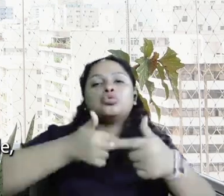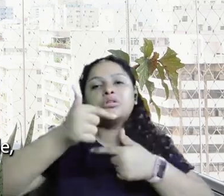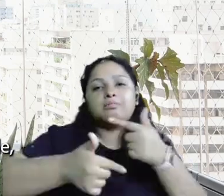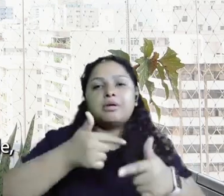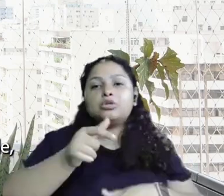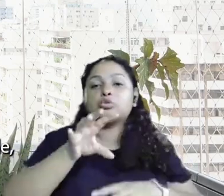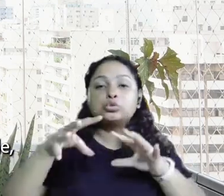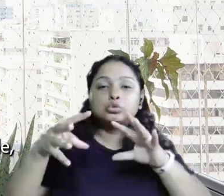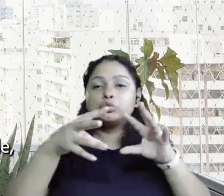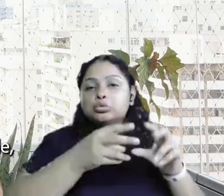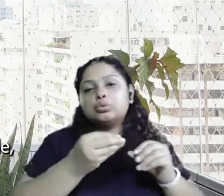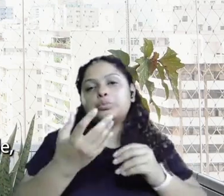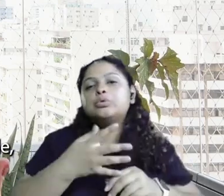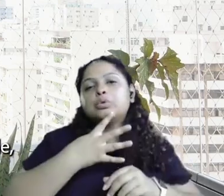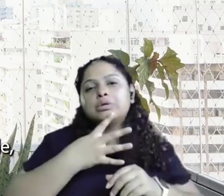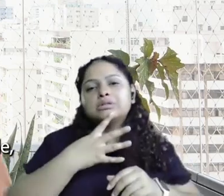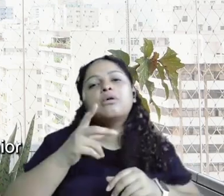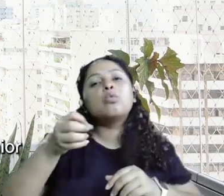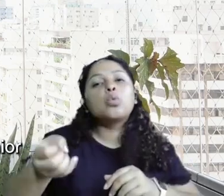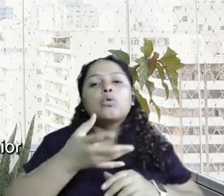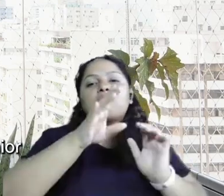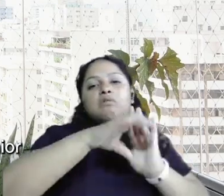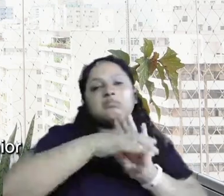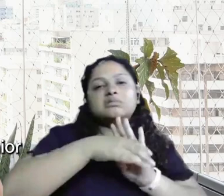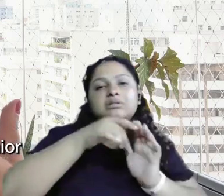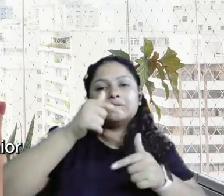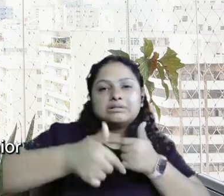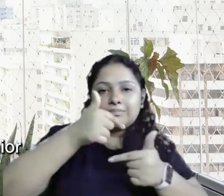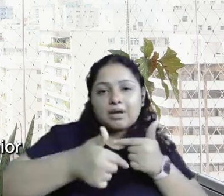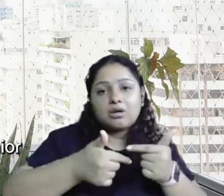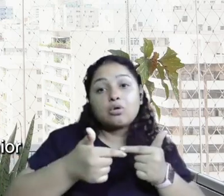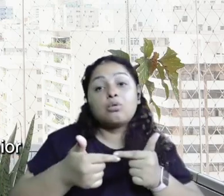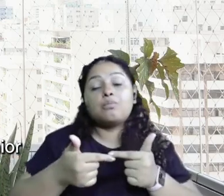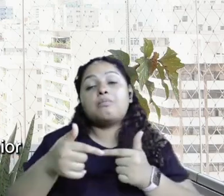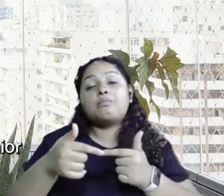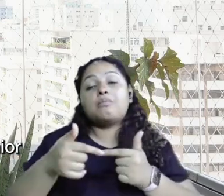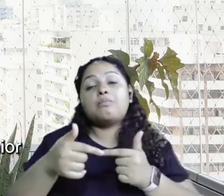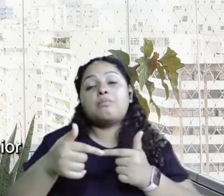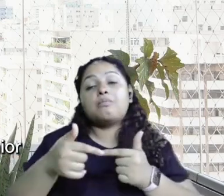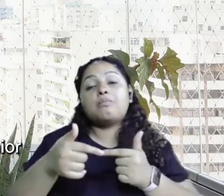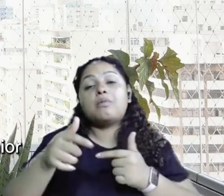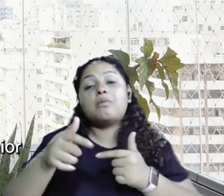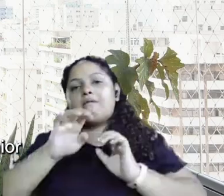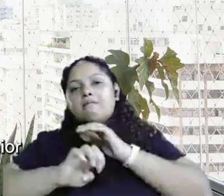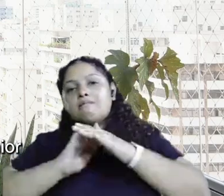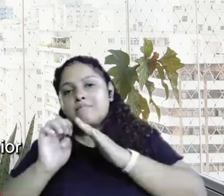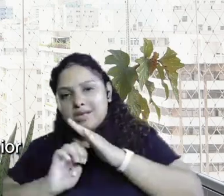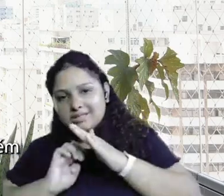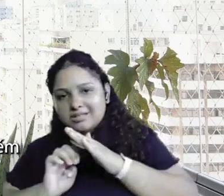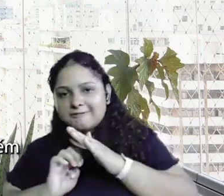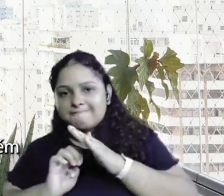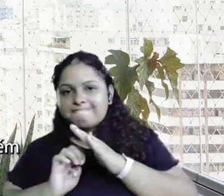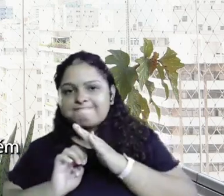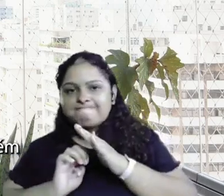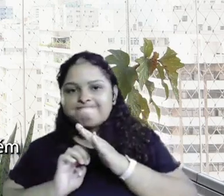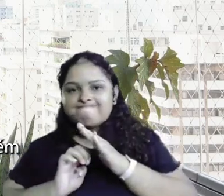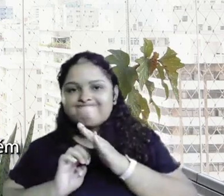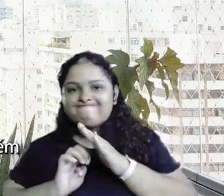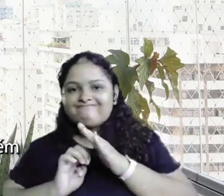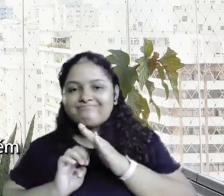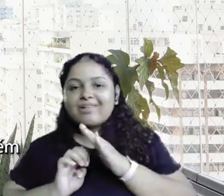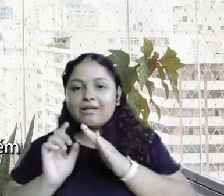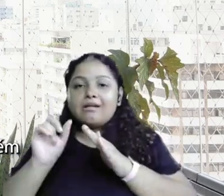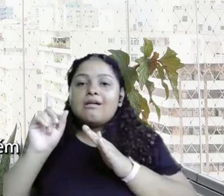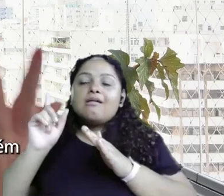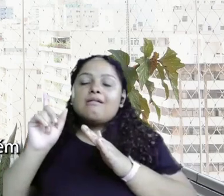mundo aqui tem muita liberdade é um novo conceito de trabalho que lógico que no caso da talento sênior é diferente de uma loja com uma vestida de saia da